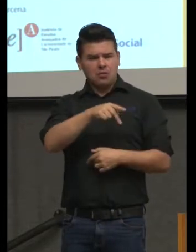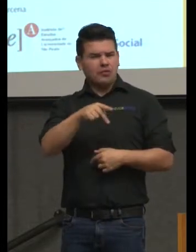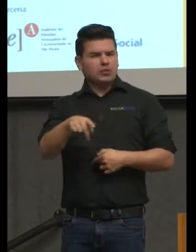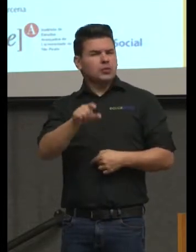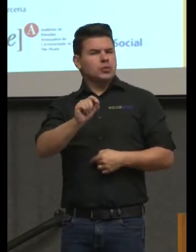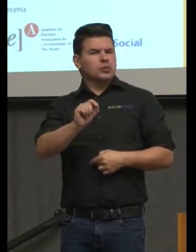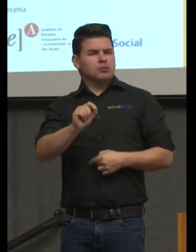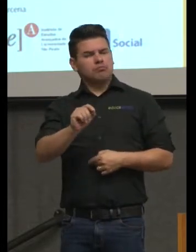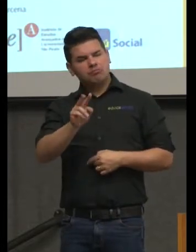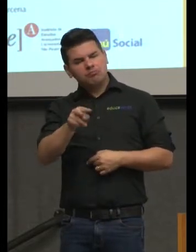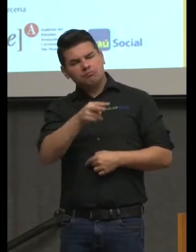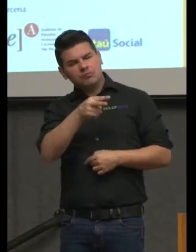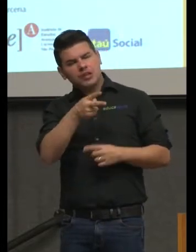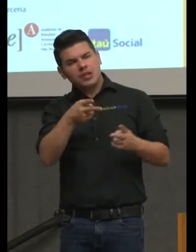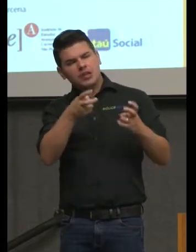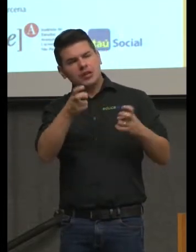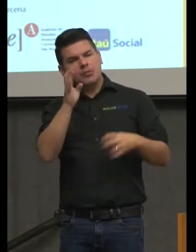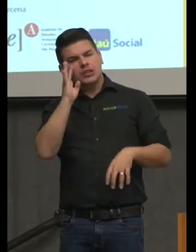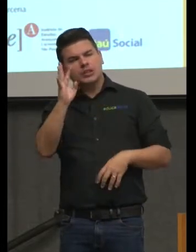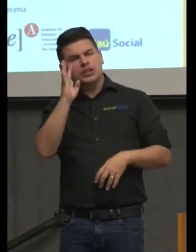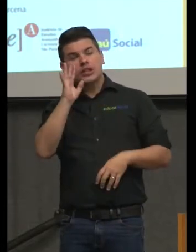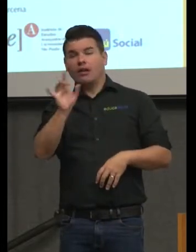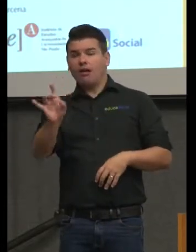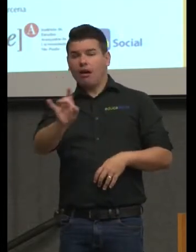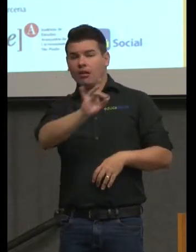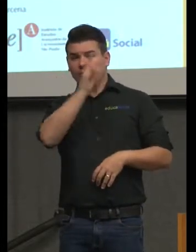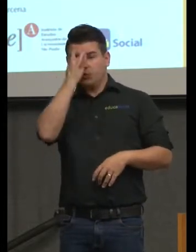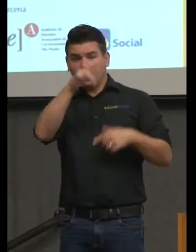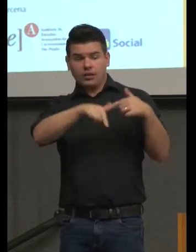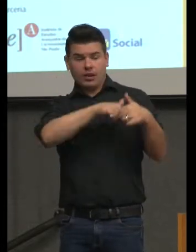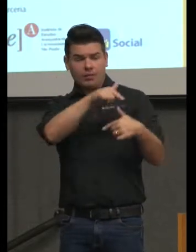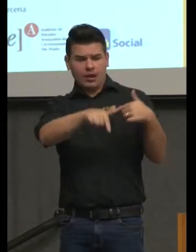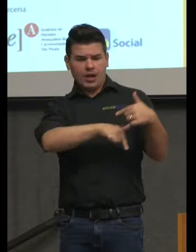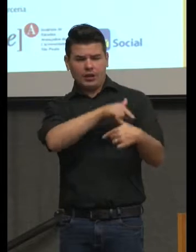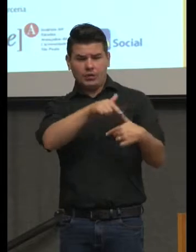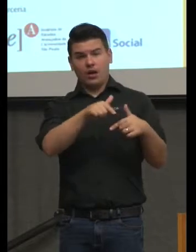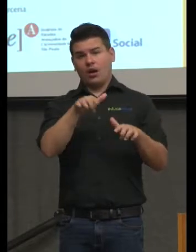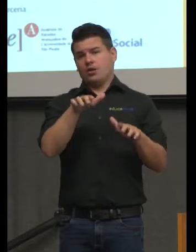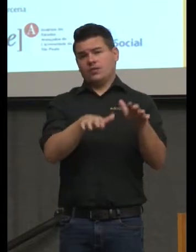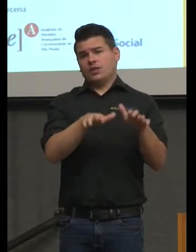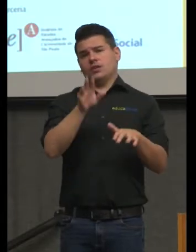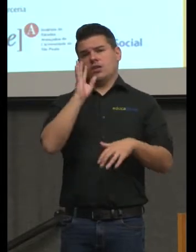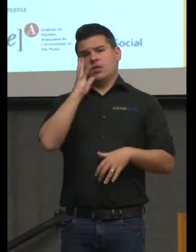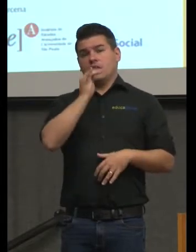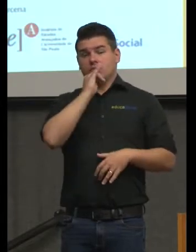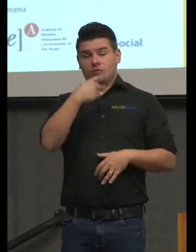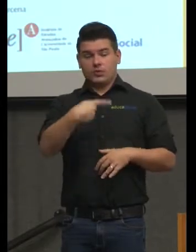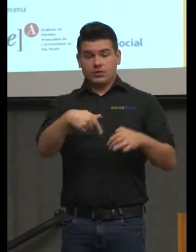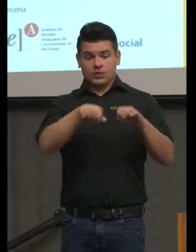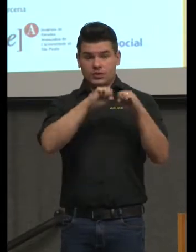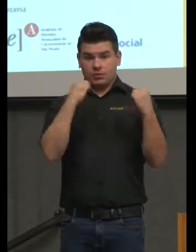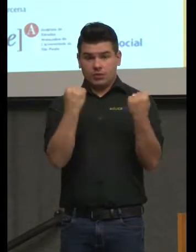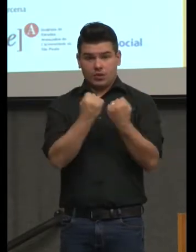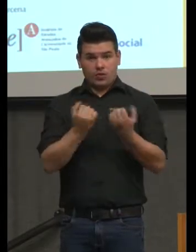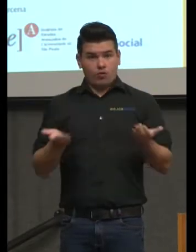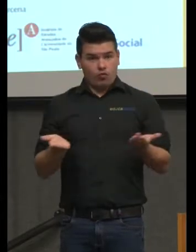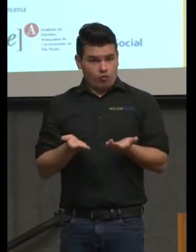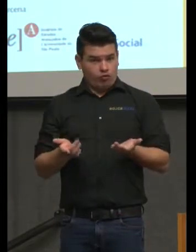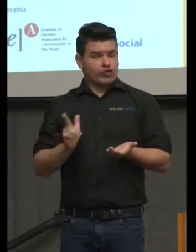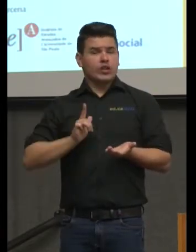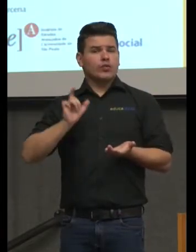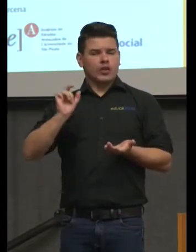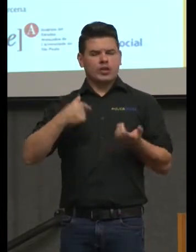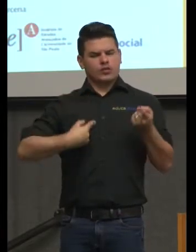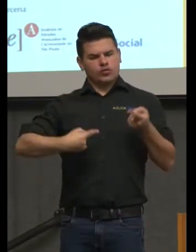olha, de fato, o nosso trabalho e o que seria, já que o nosso seminário de hoje tem a vocação de